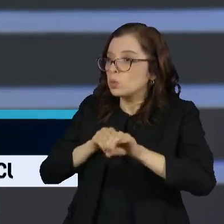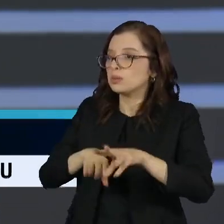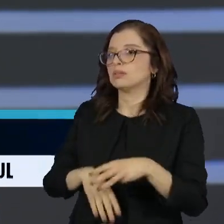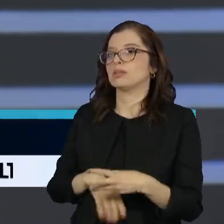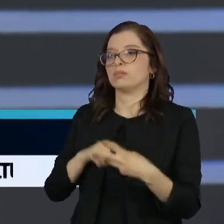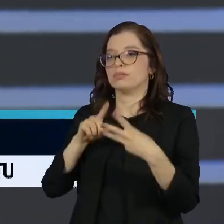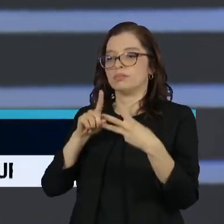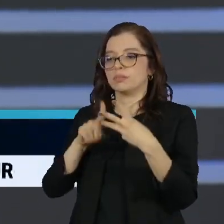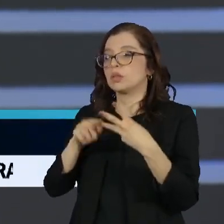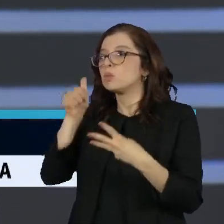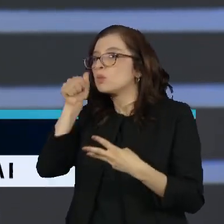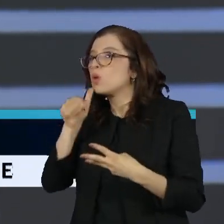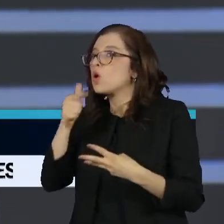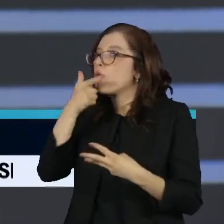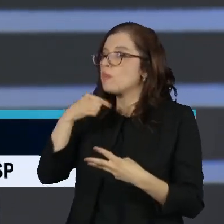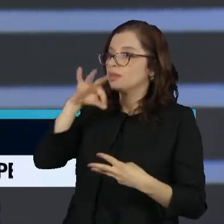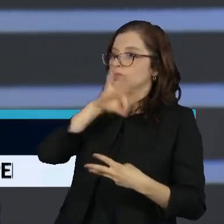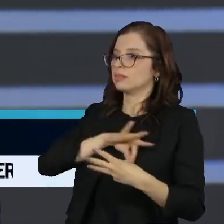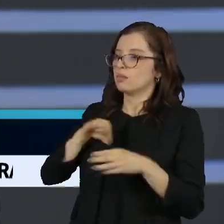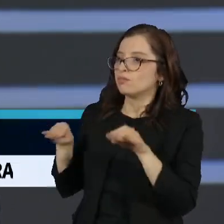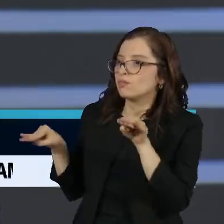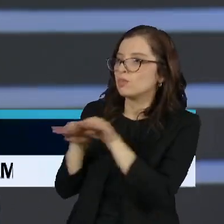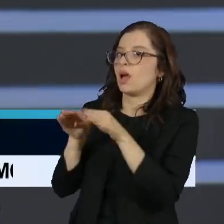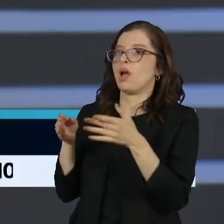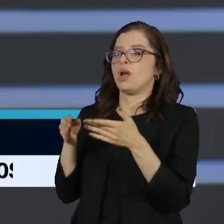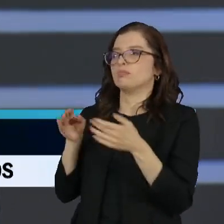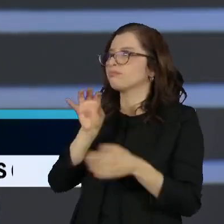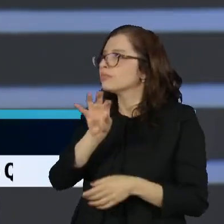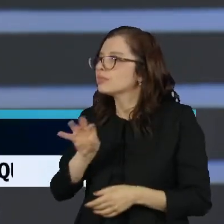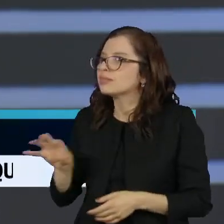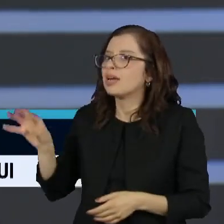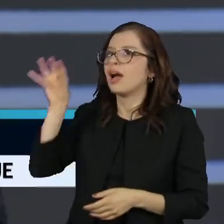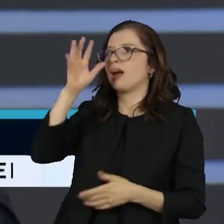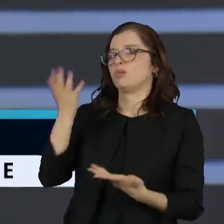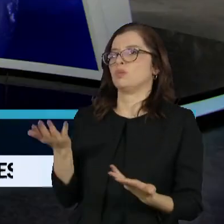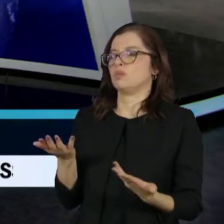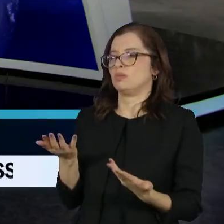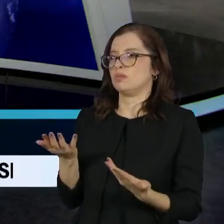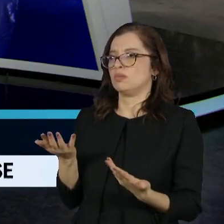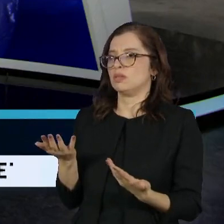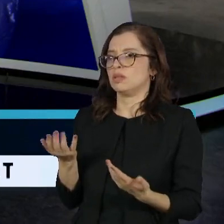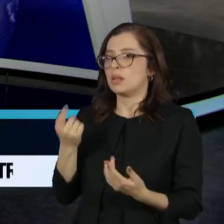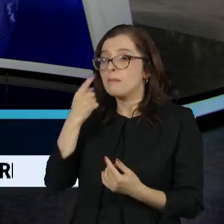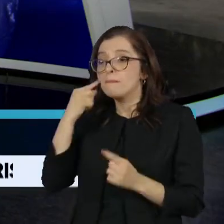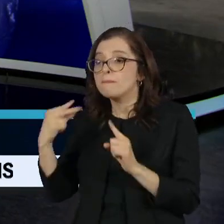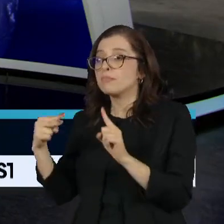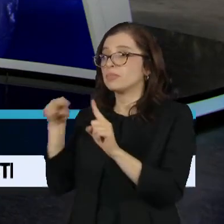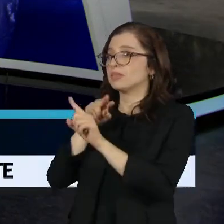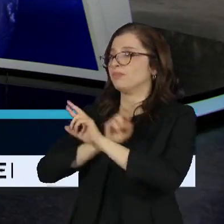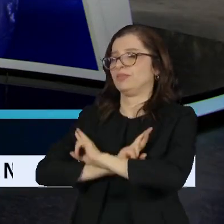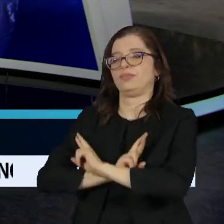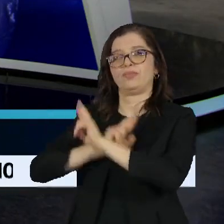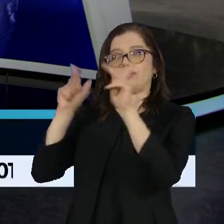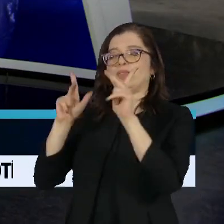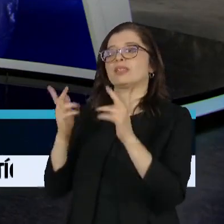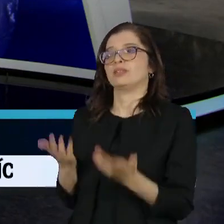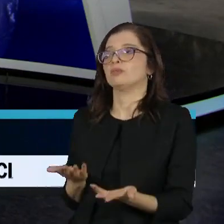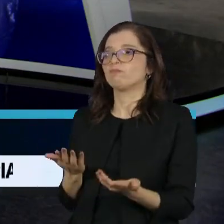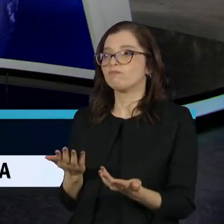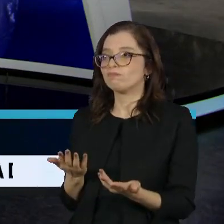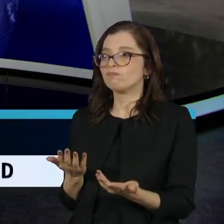que são as principais clivagens, você vê que essa percepção não está igualmente distribuída. Ela está distribuída